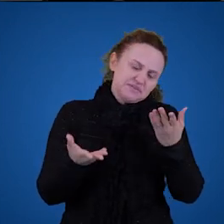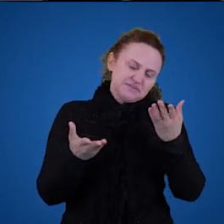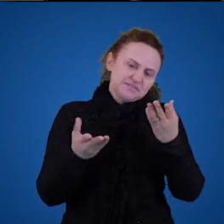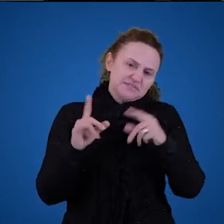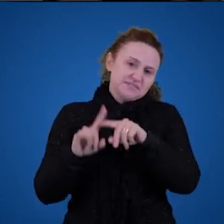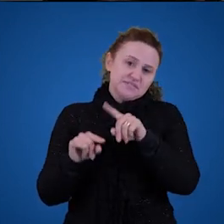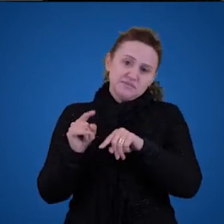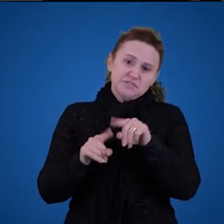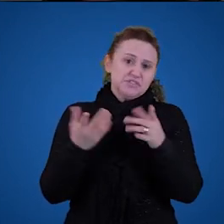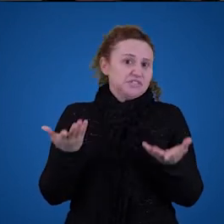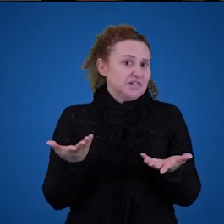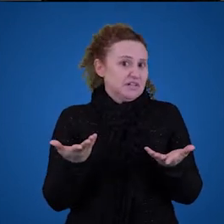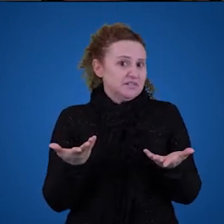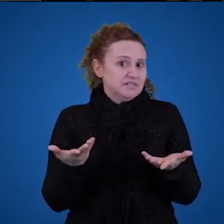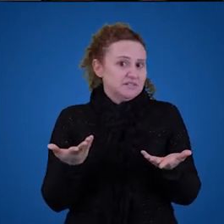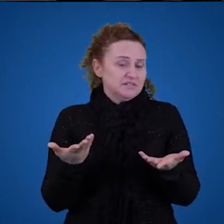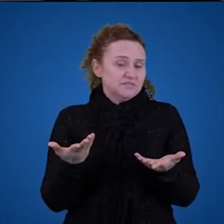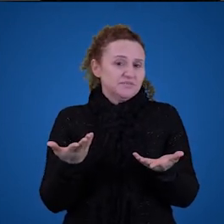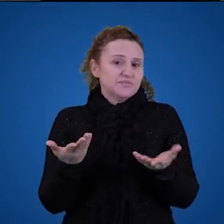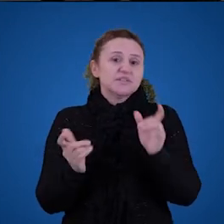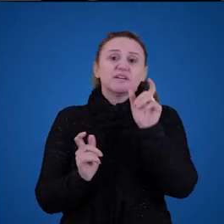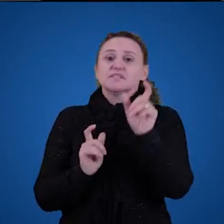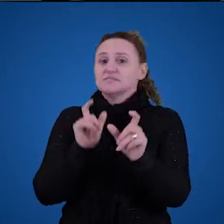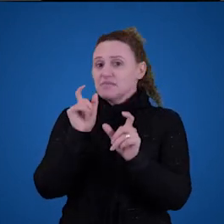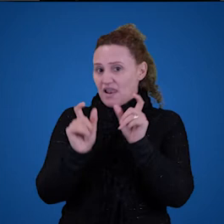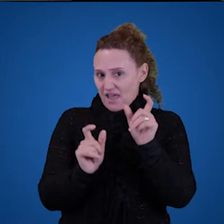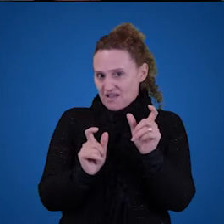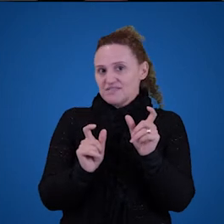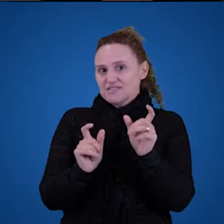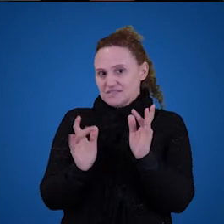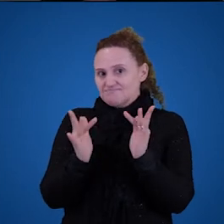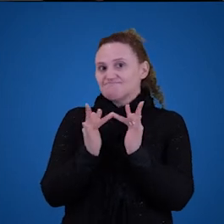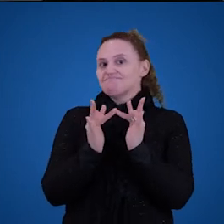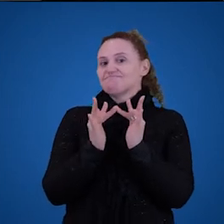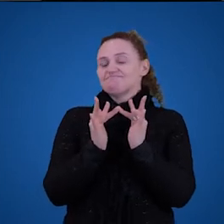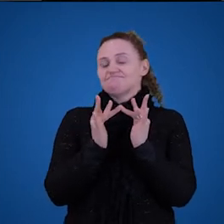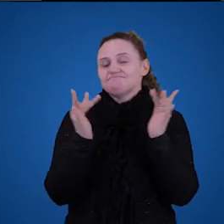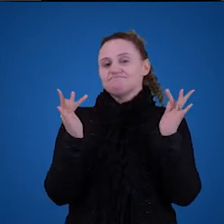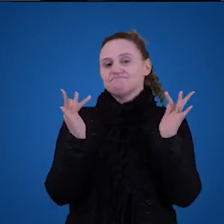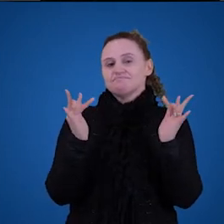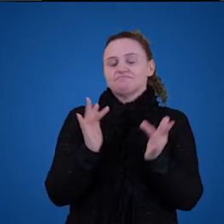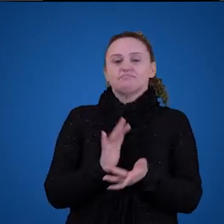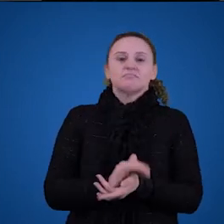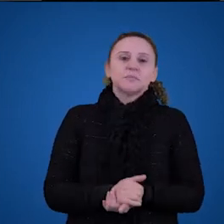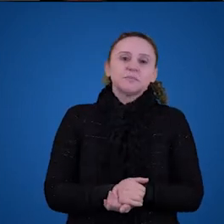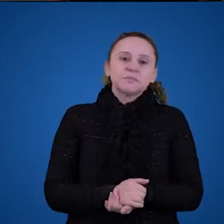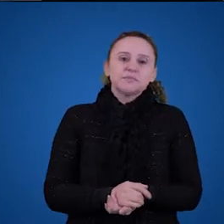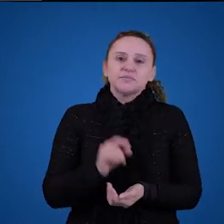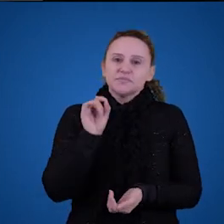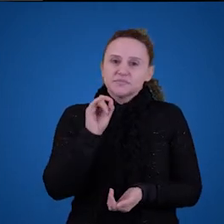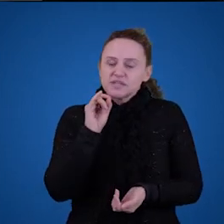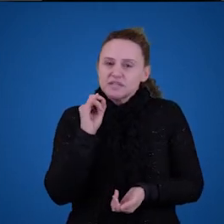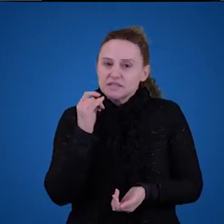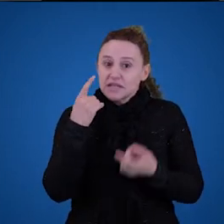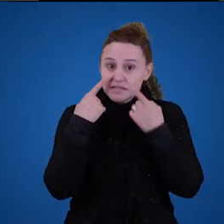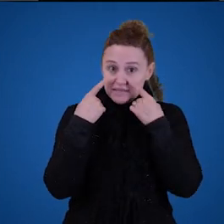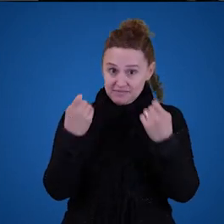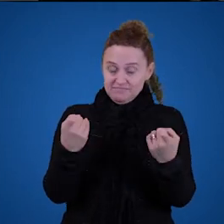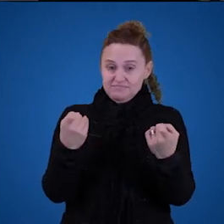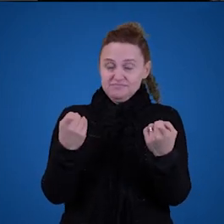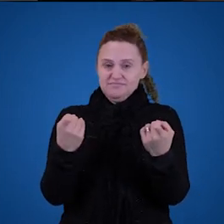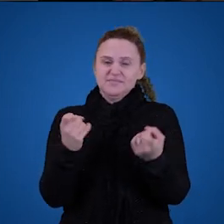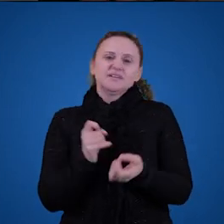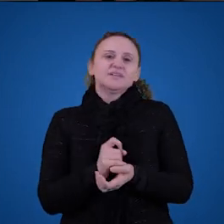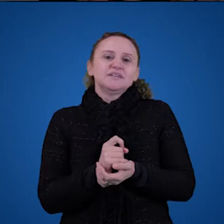objetos aos quais as palavras estão conectadas. Então, isso é muito interessante.